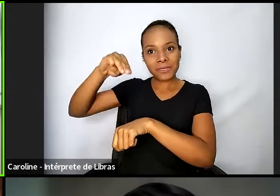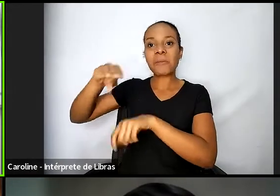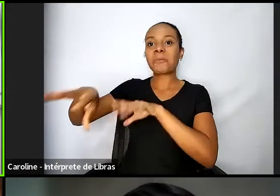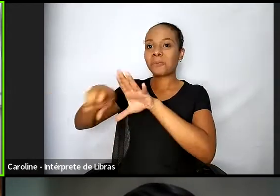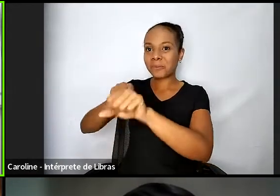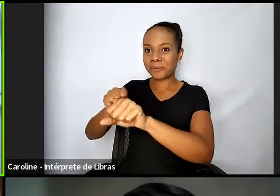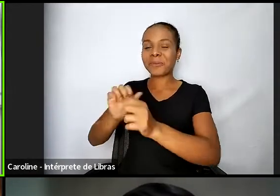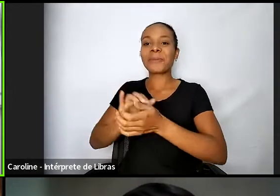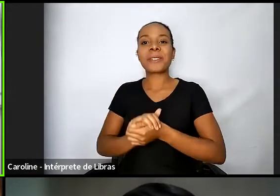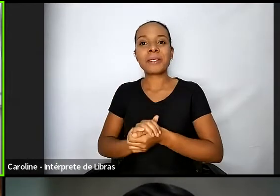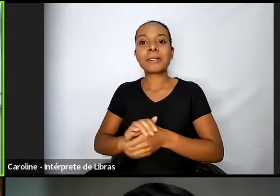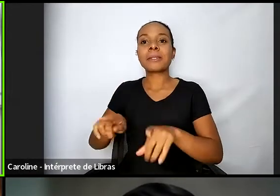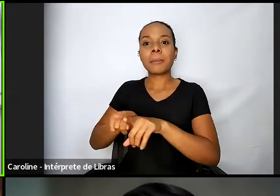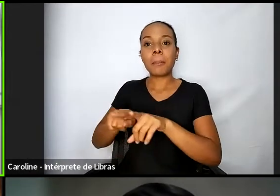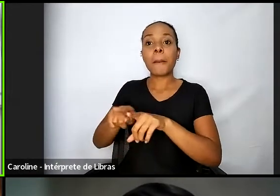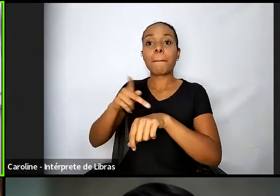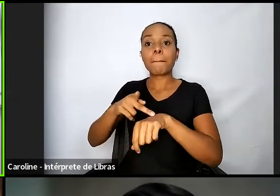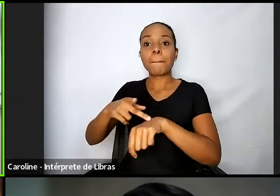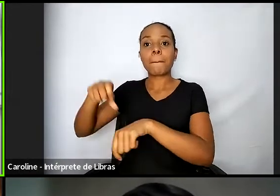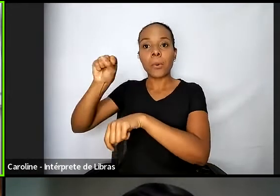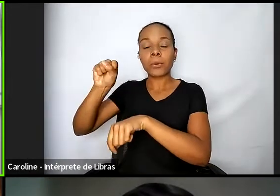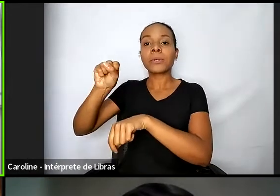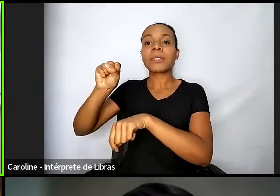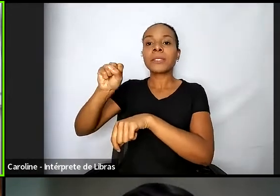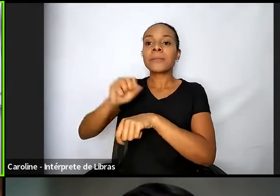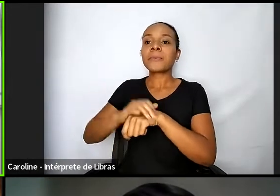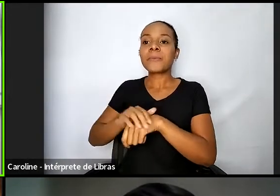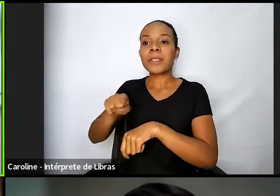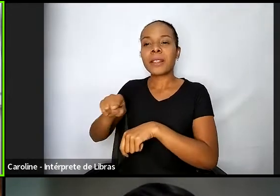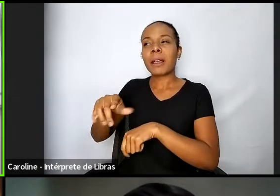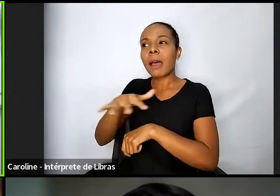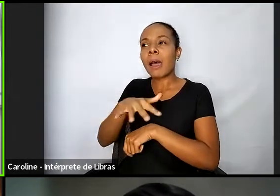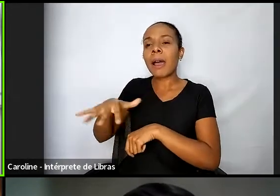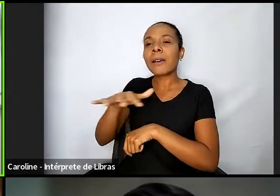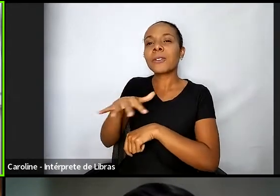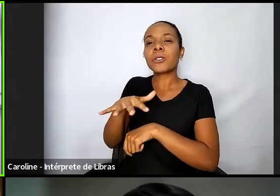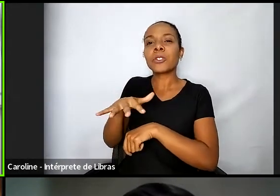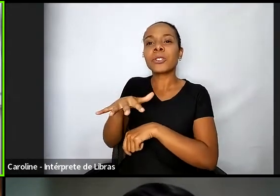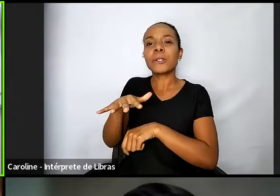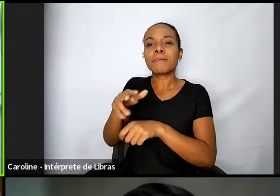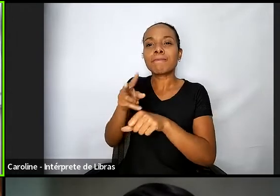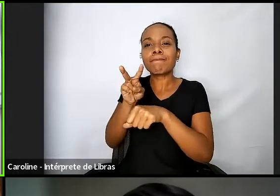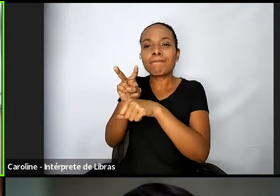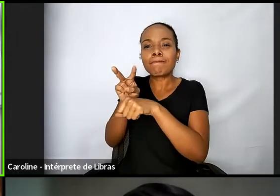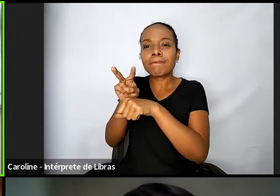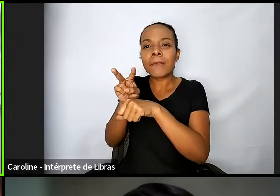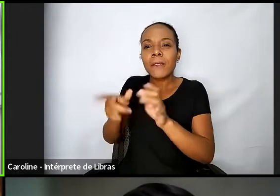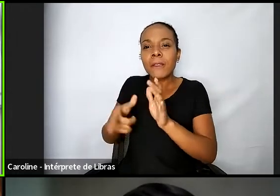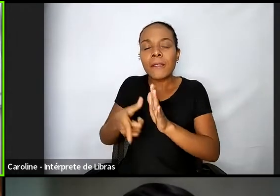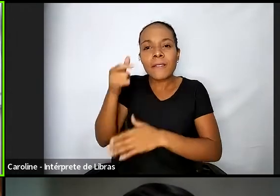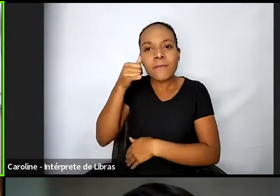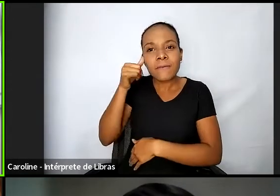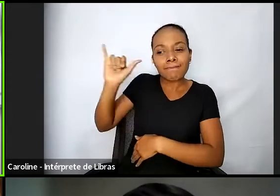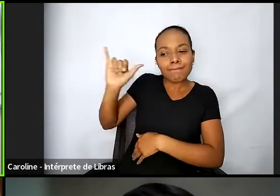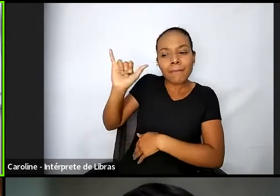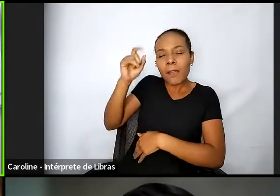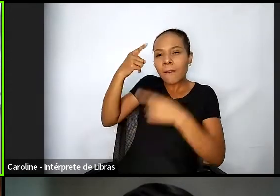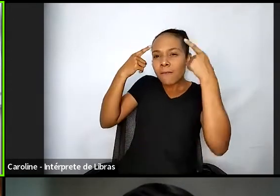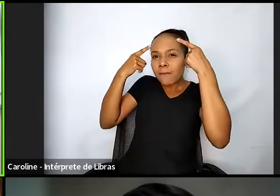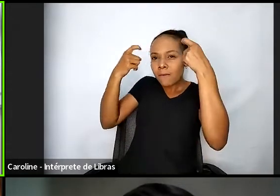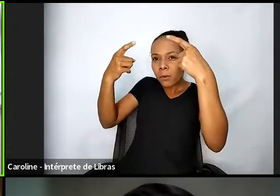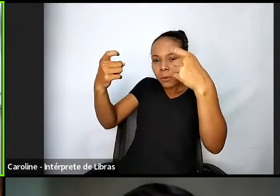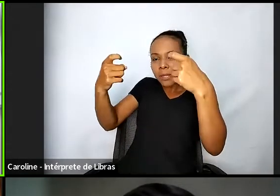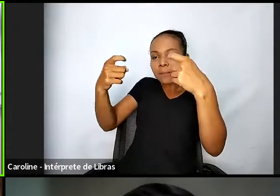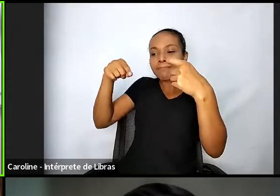de pós-graduação em promoção da saúde e prevenção da violência da Faculdade de Medicina da UFMG, e do grupo de